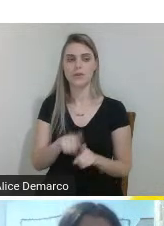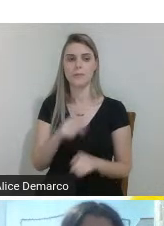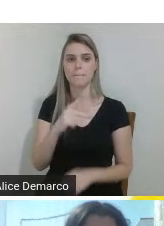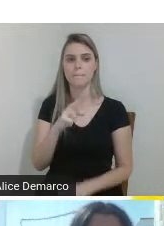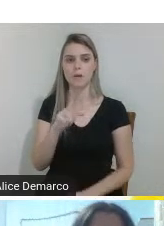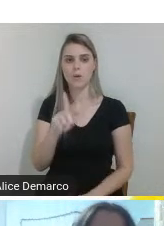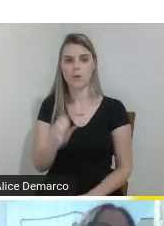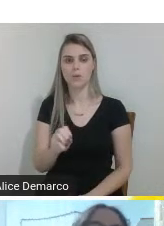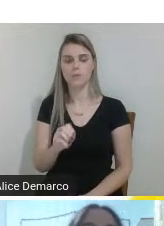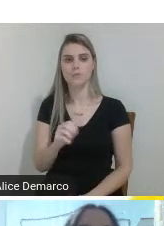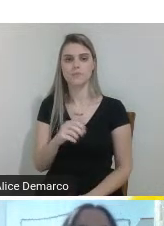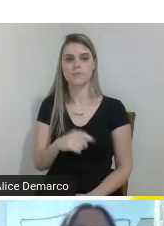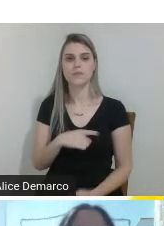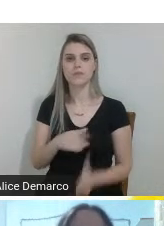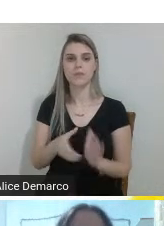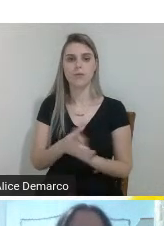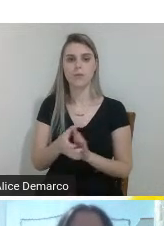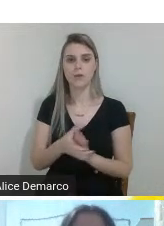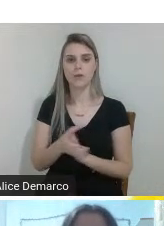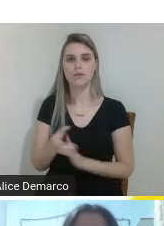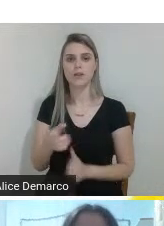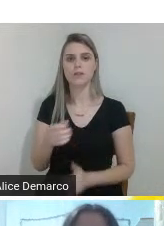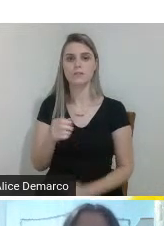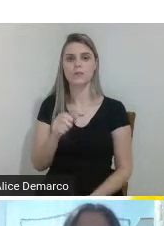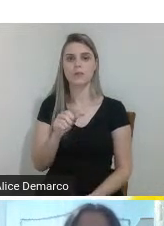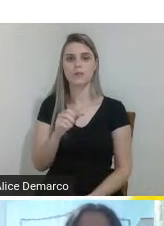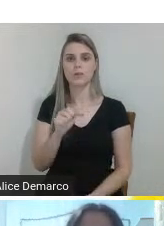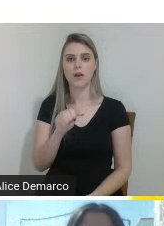Aita pode passar